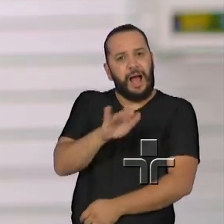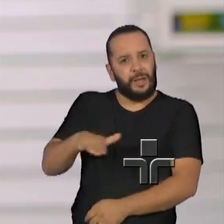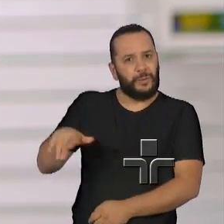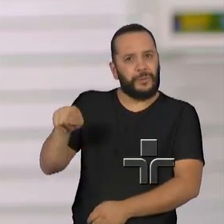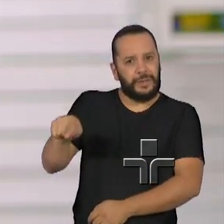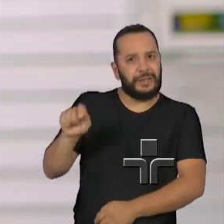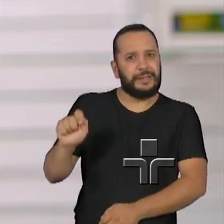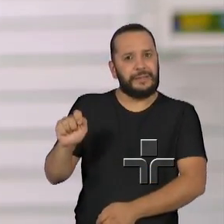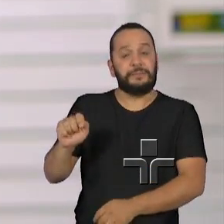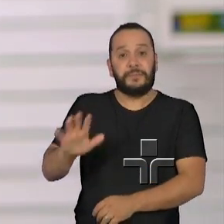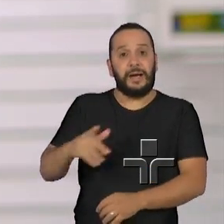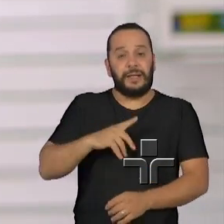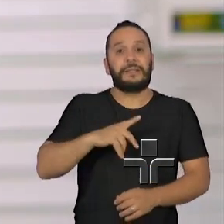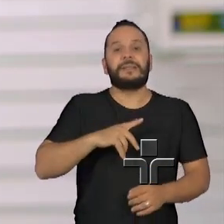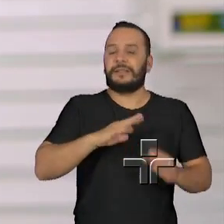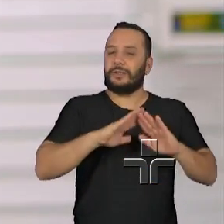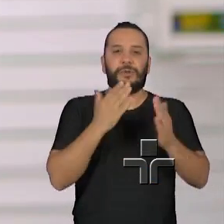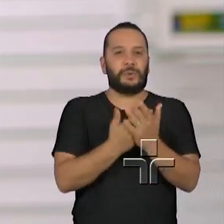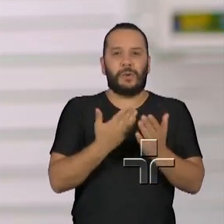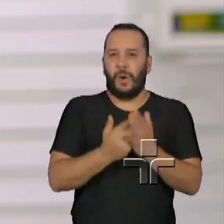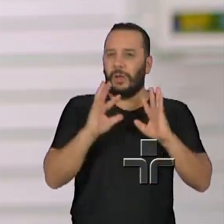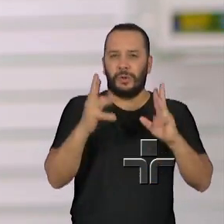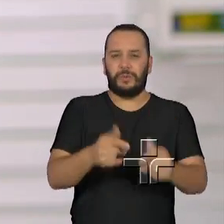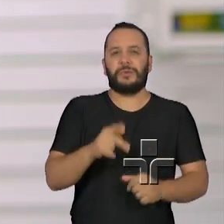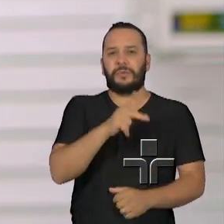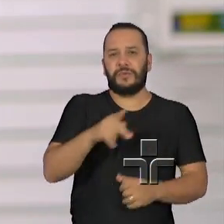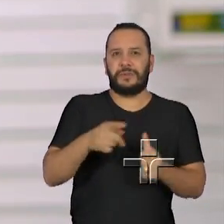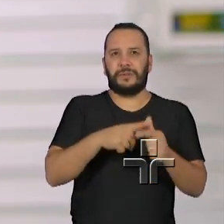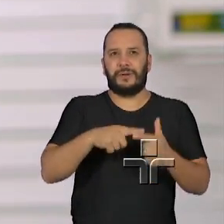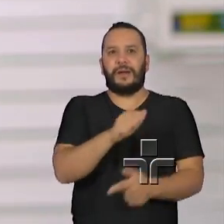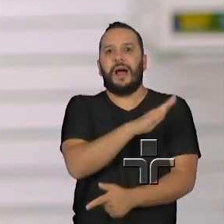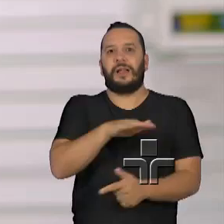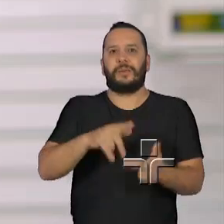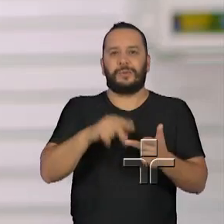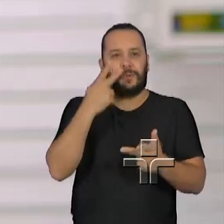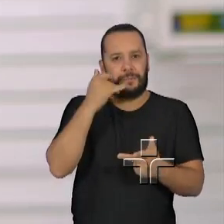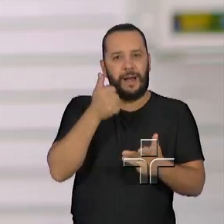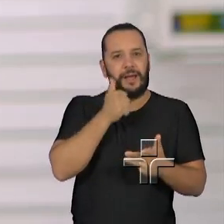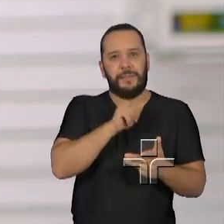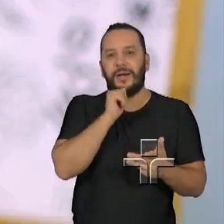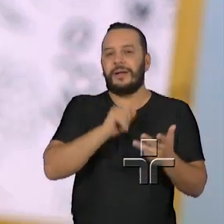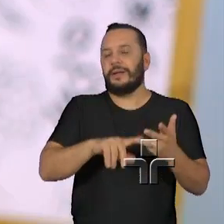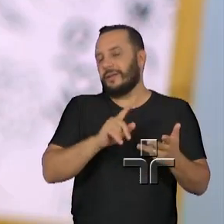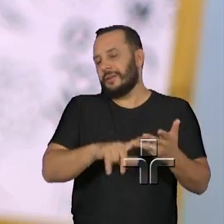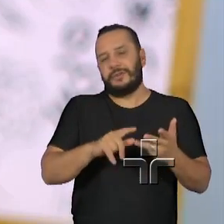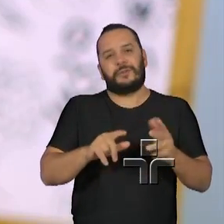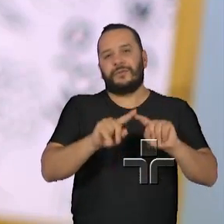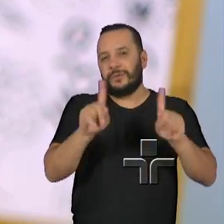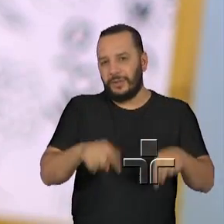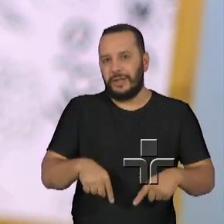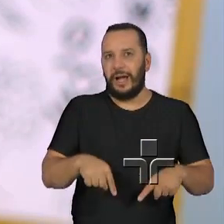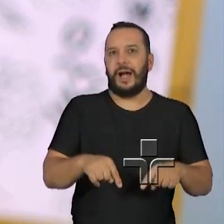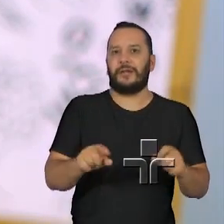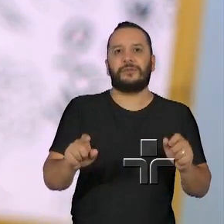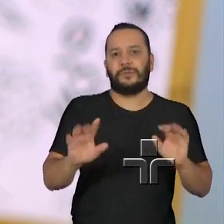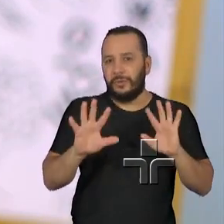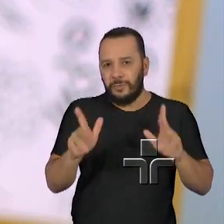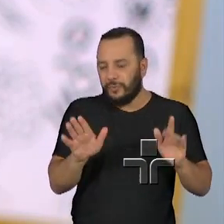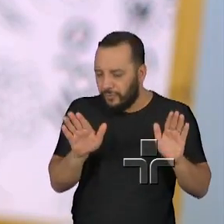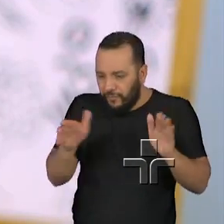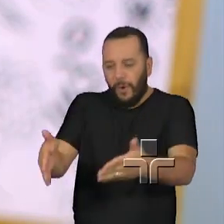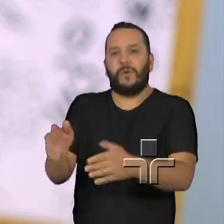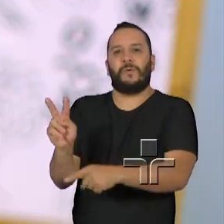comunidade escolar. Professores, alunos, pais, funcionários. Mais até do que o acompanhamento,